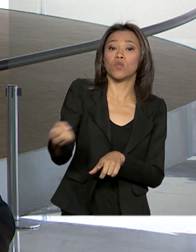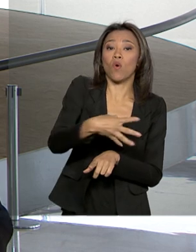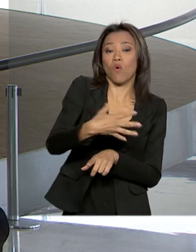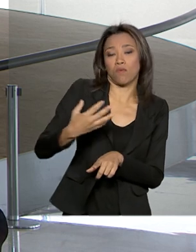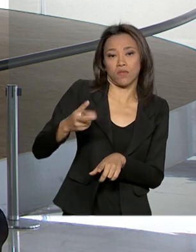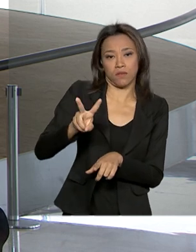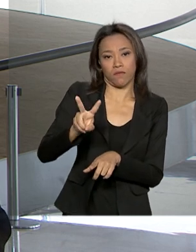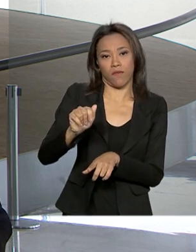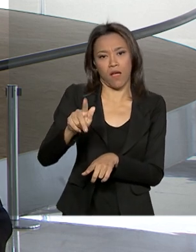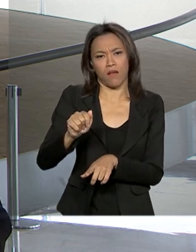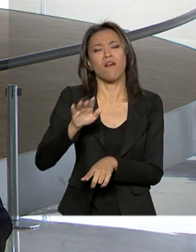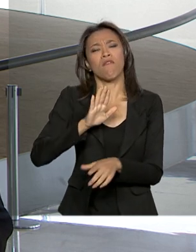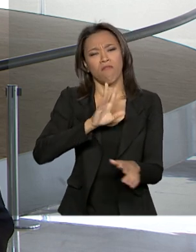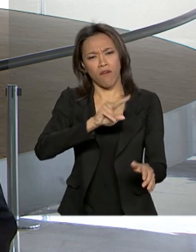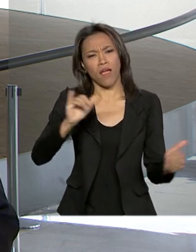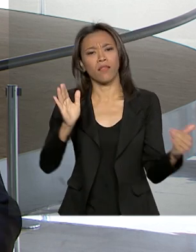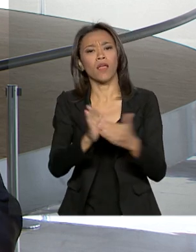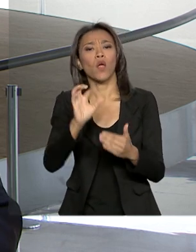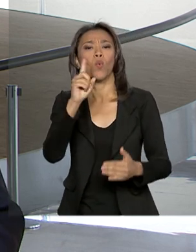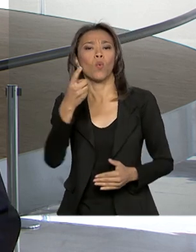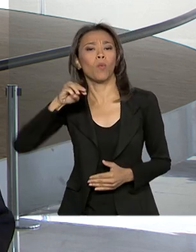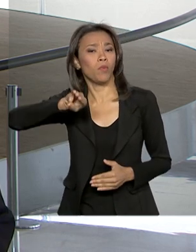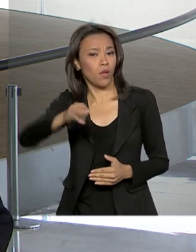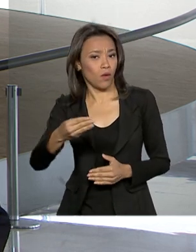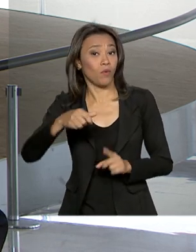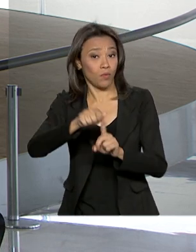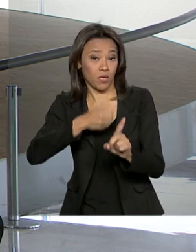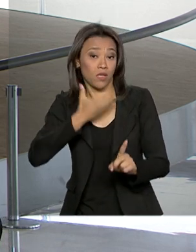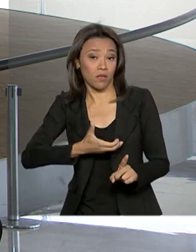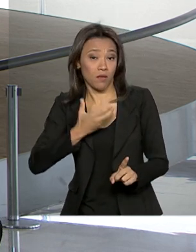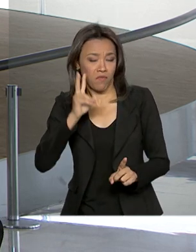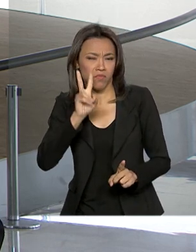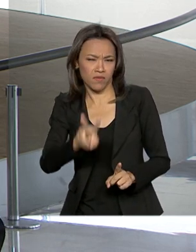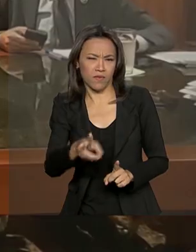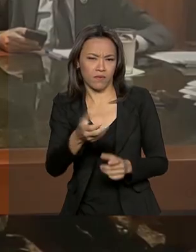milhão até o final deste mês de dezembro. Vamos conferir o que ele disse.